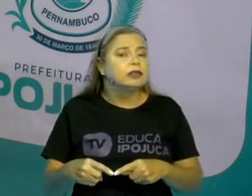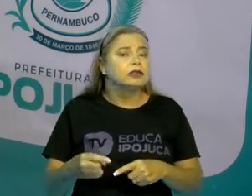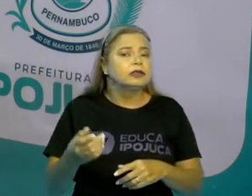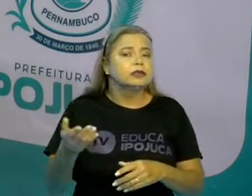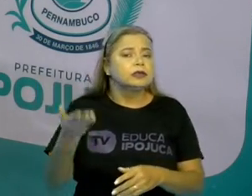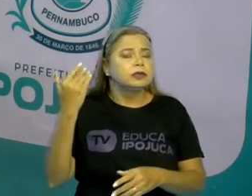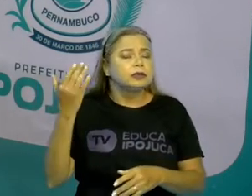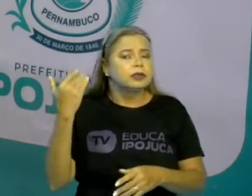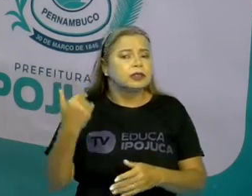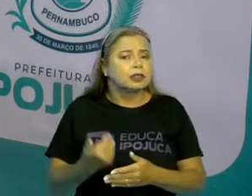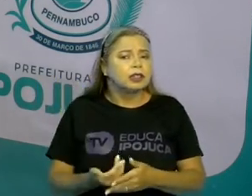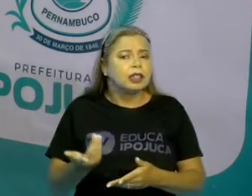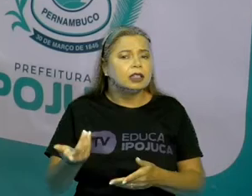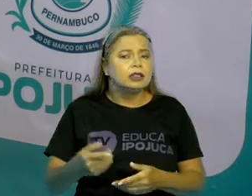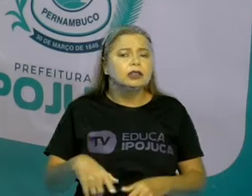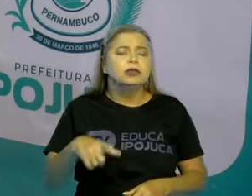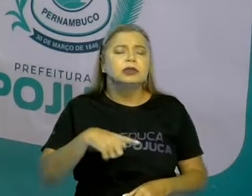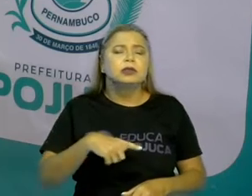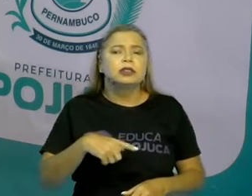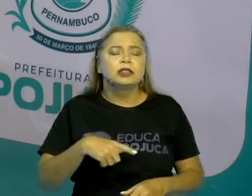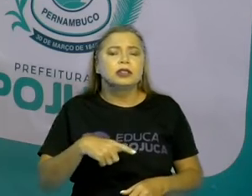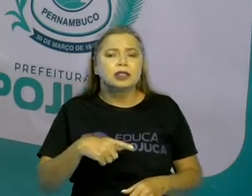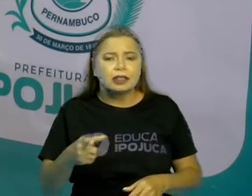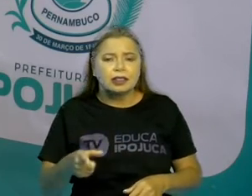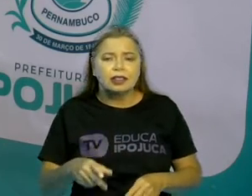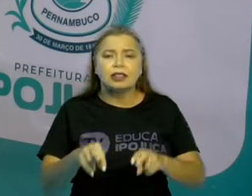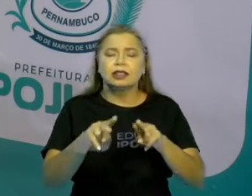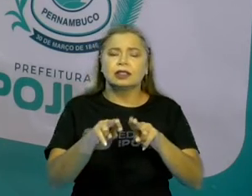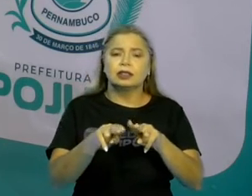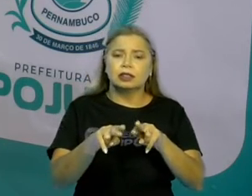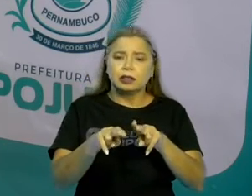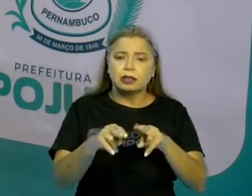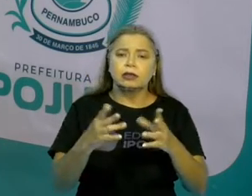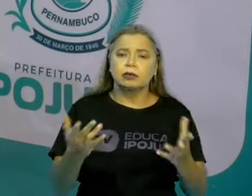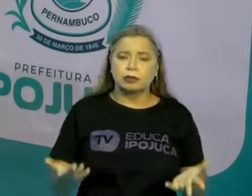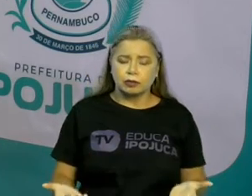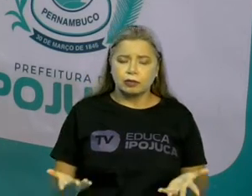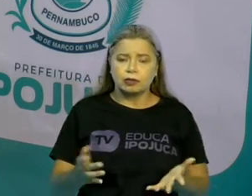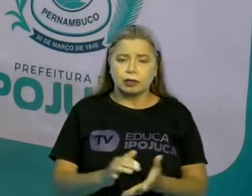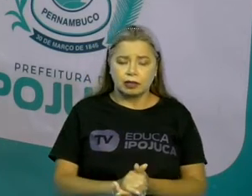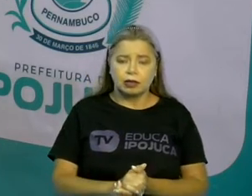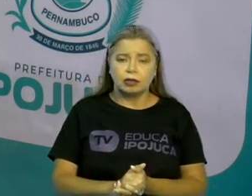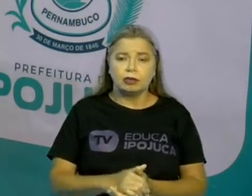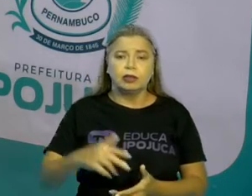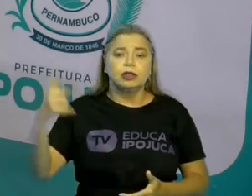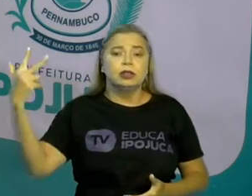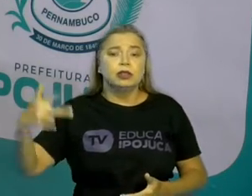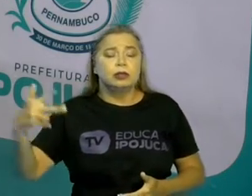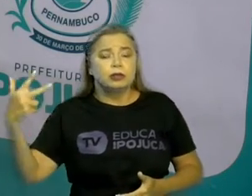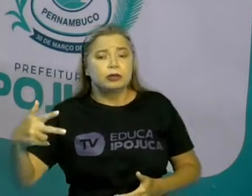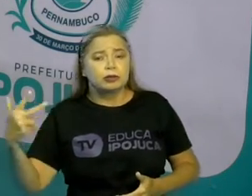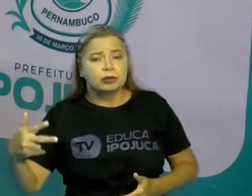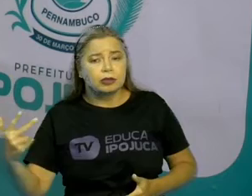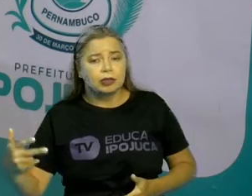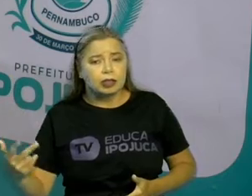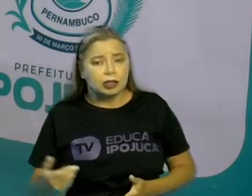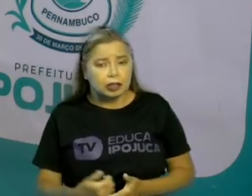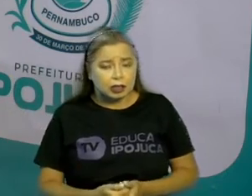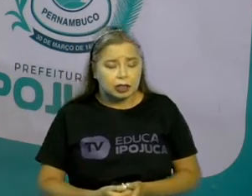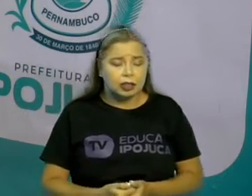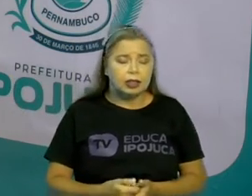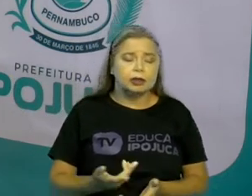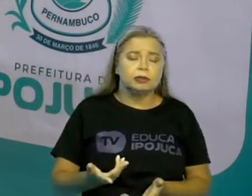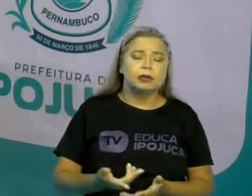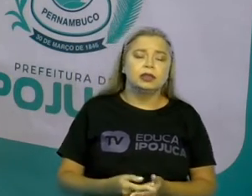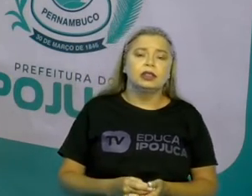o que há em comum entre esse texto, que é um trecho do rap super trabalhador de Gabriel,